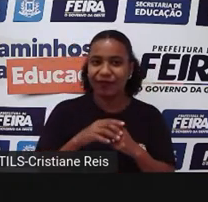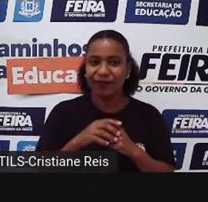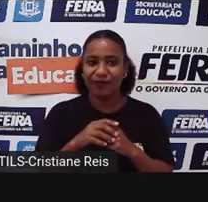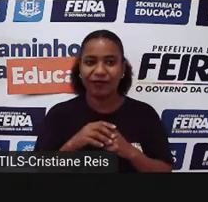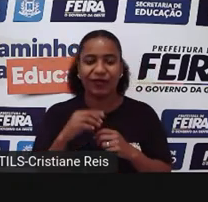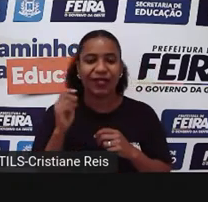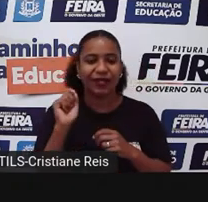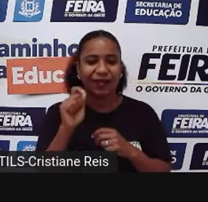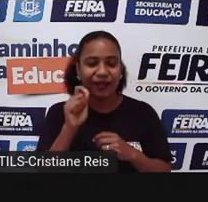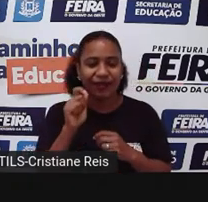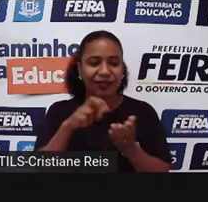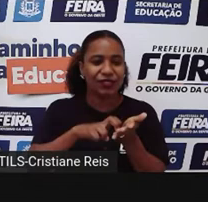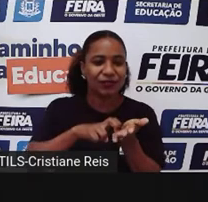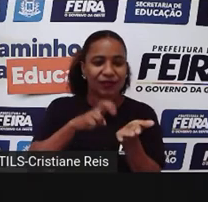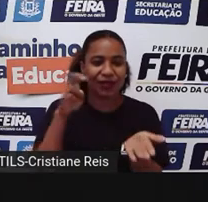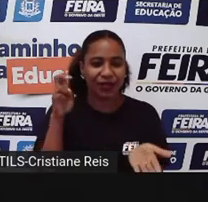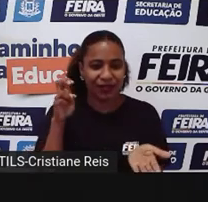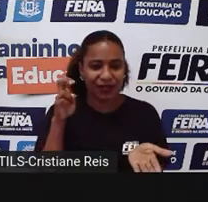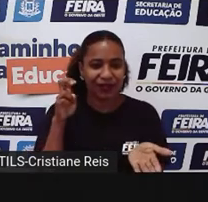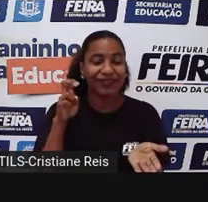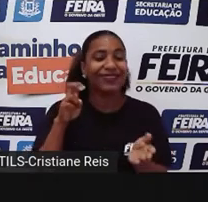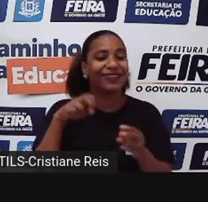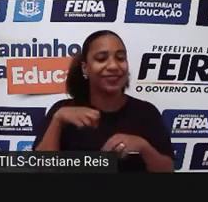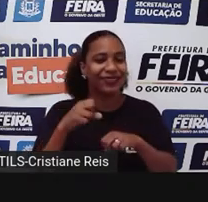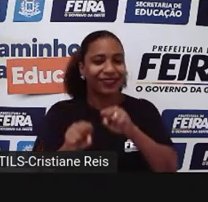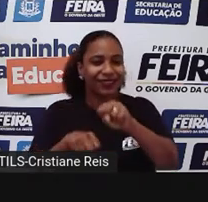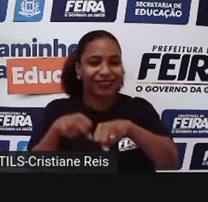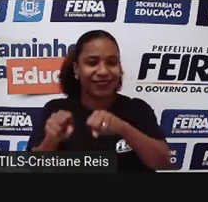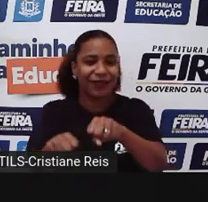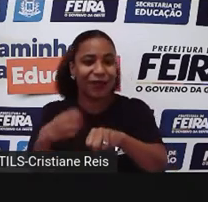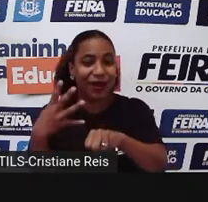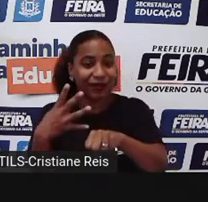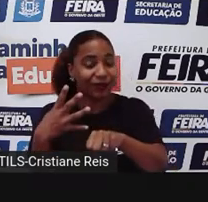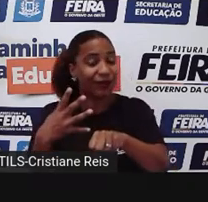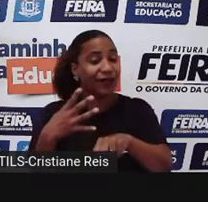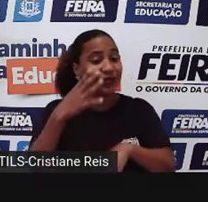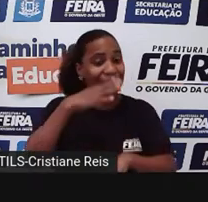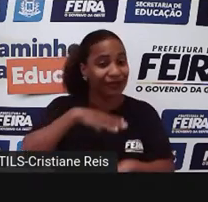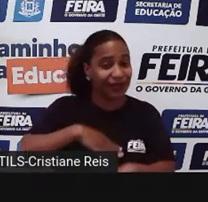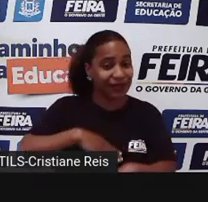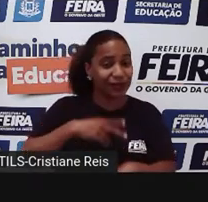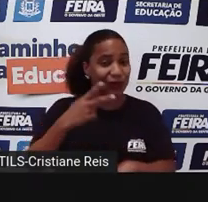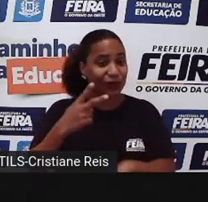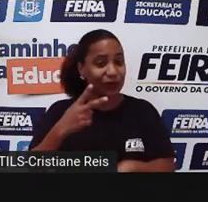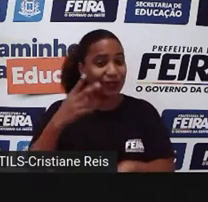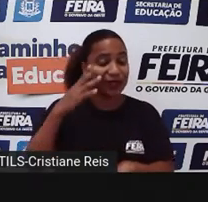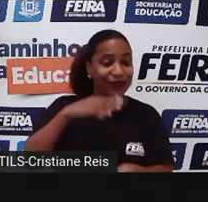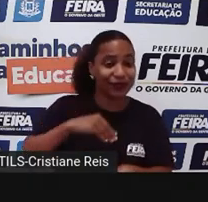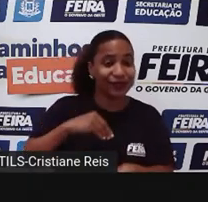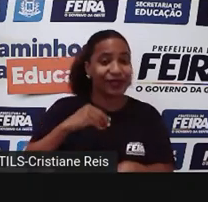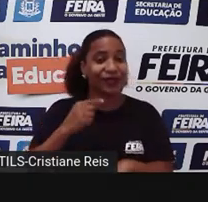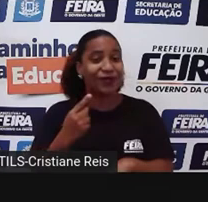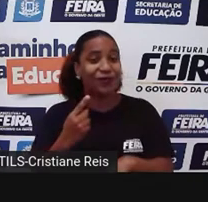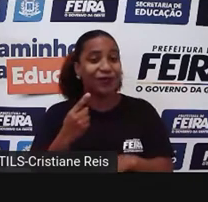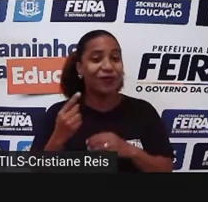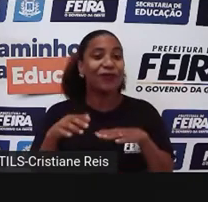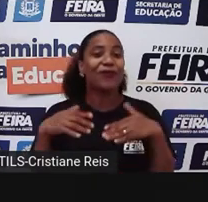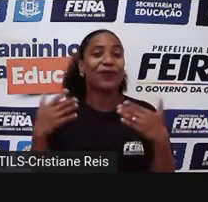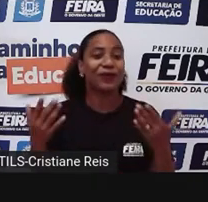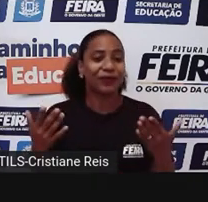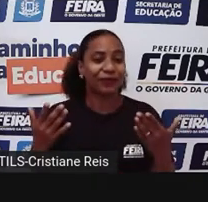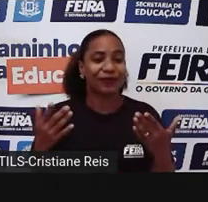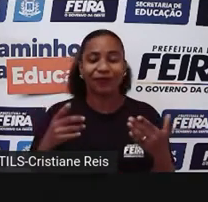de quatro patas, a tarde de dois e a noite de três? Então, ninguém conseguia. Aí, quando chegava em frente a